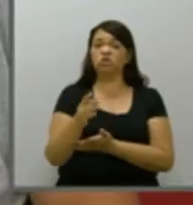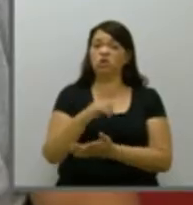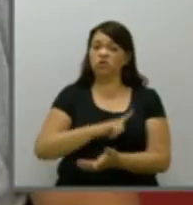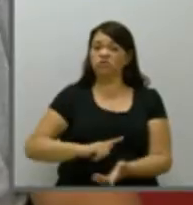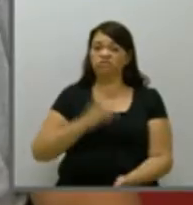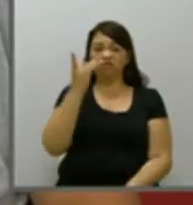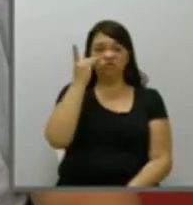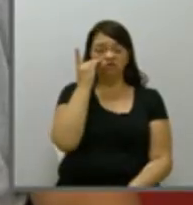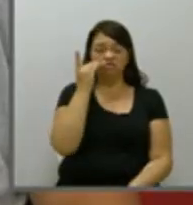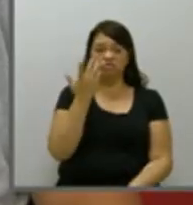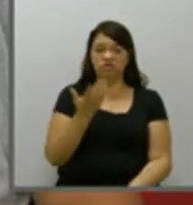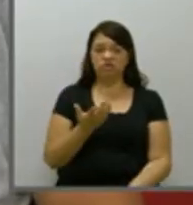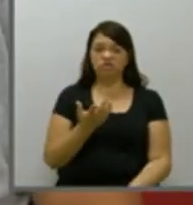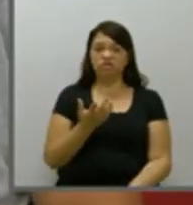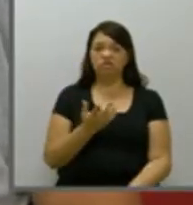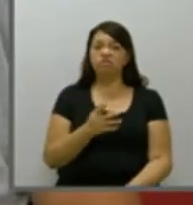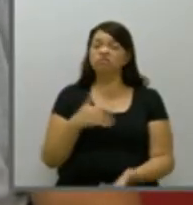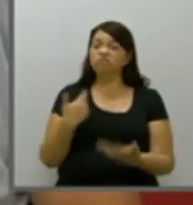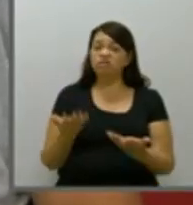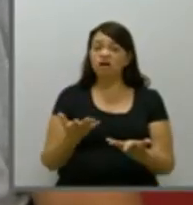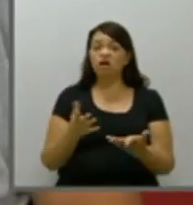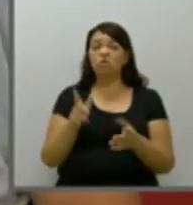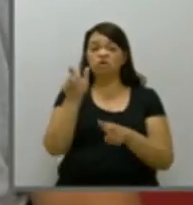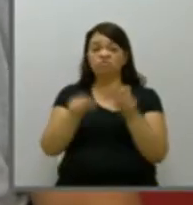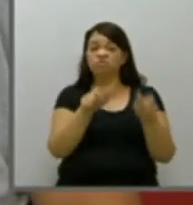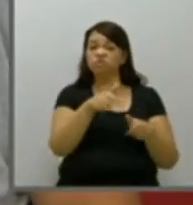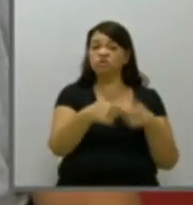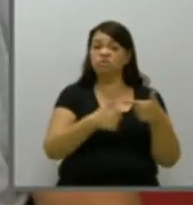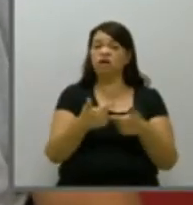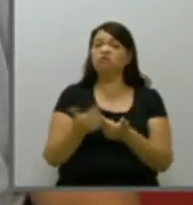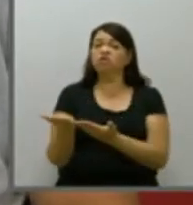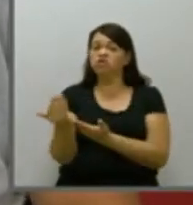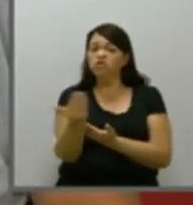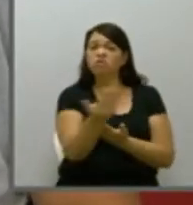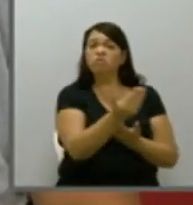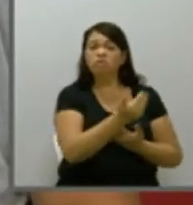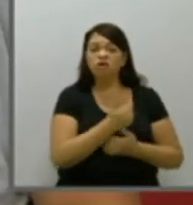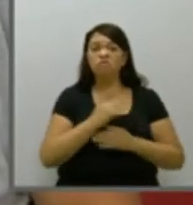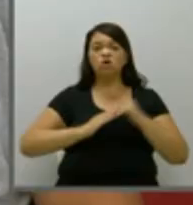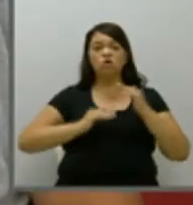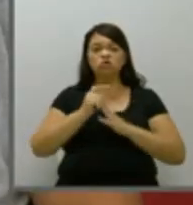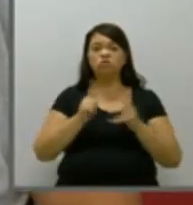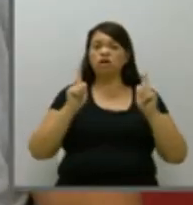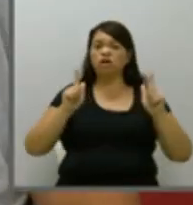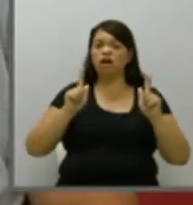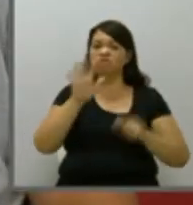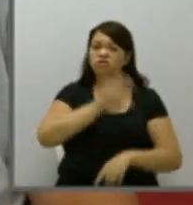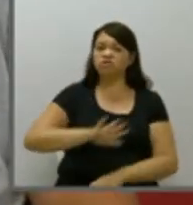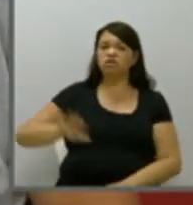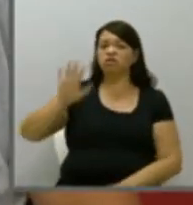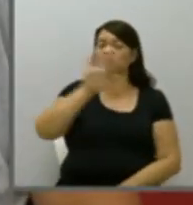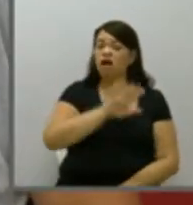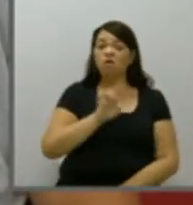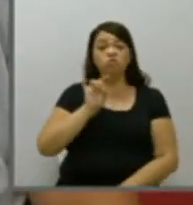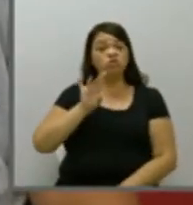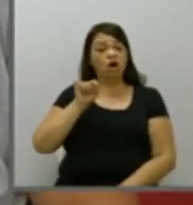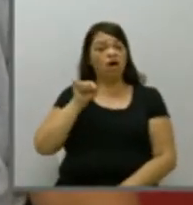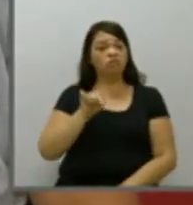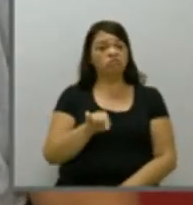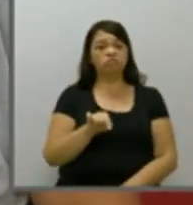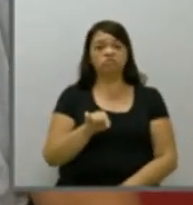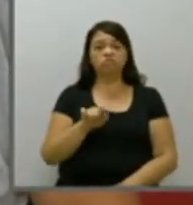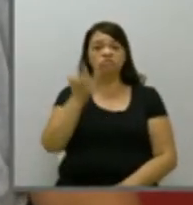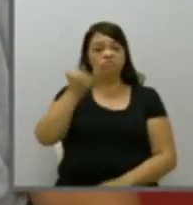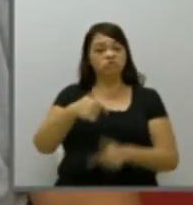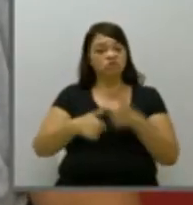dizer que hoje os trabalhadores devem se organizar e chamamos, em nível nacional, para construir uma greve geral no país. Somente dessa forma os trabalhadores